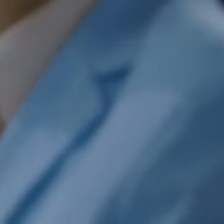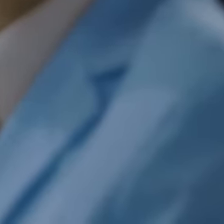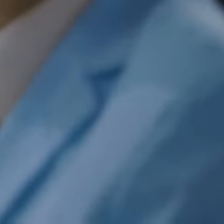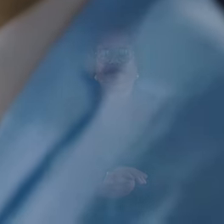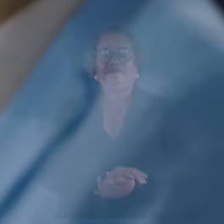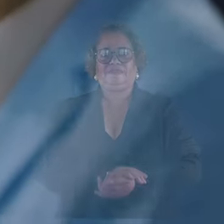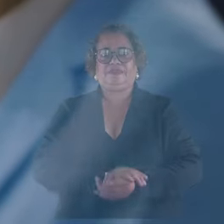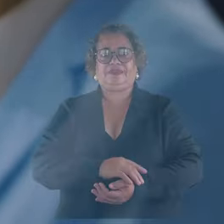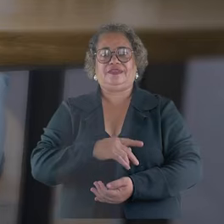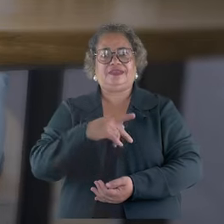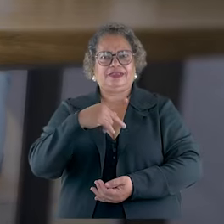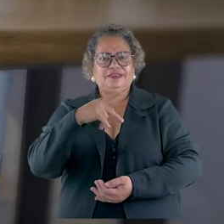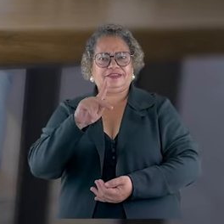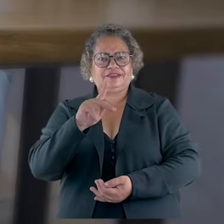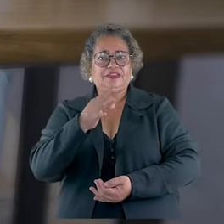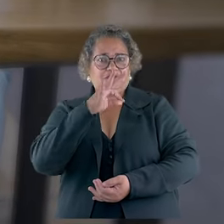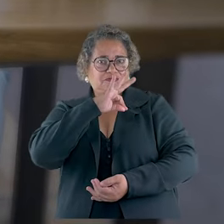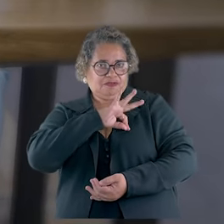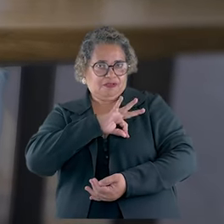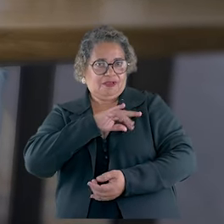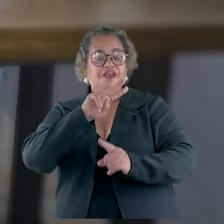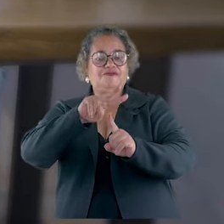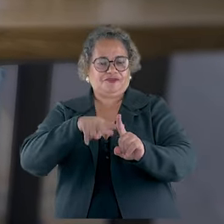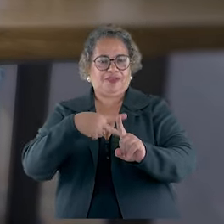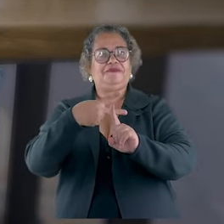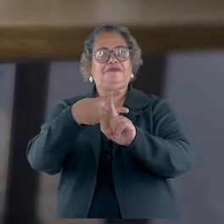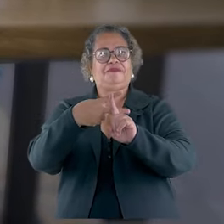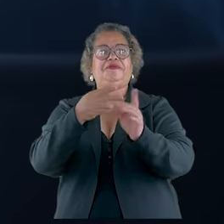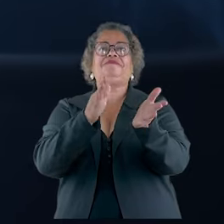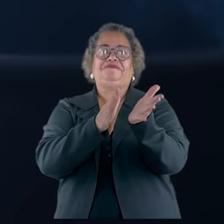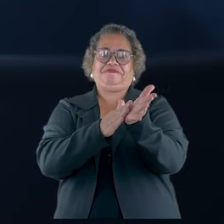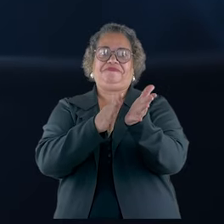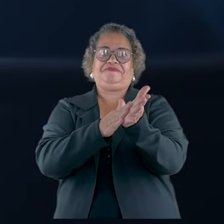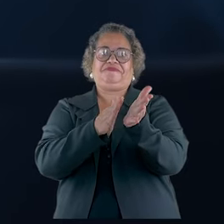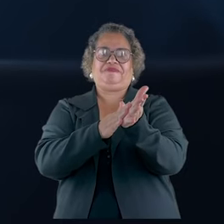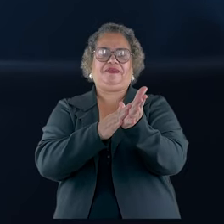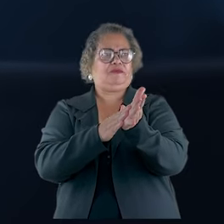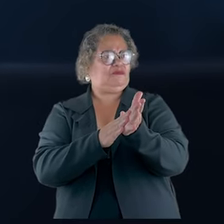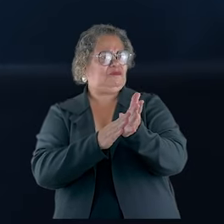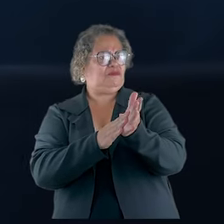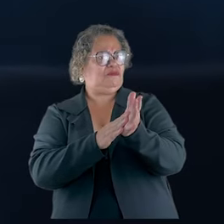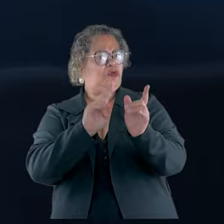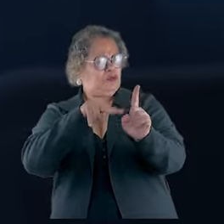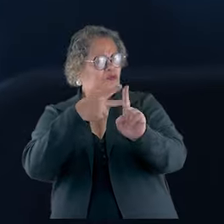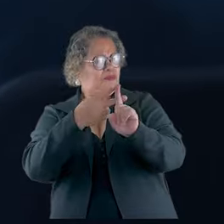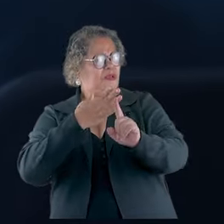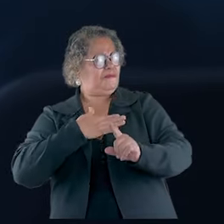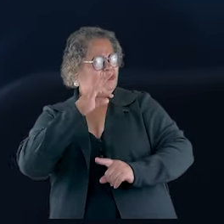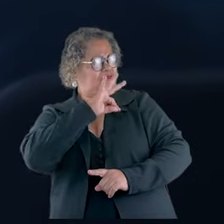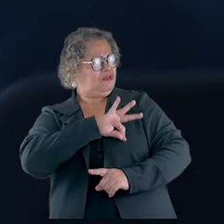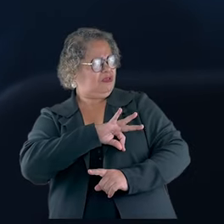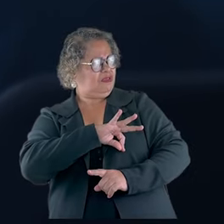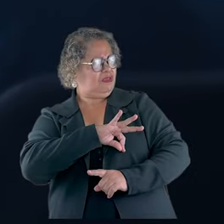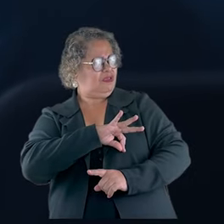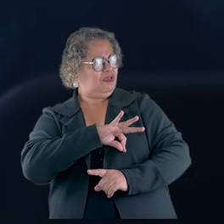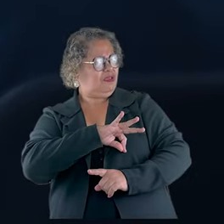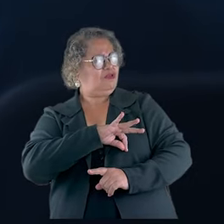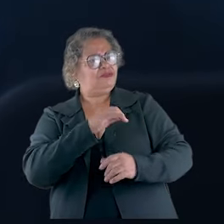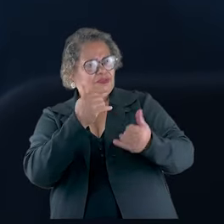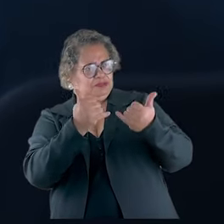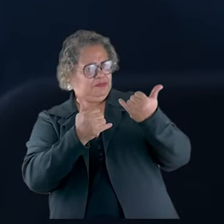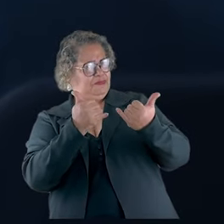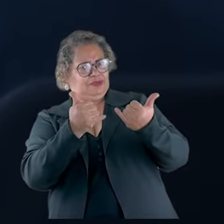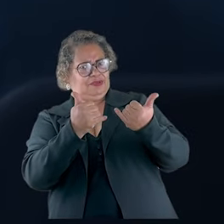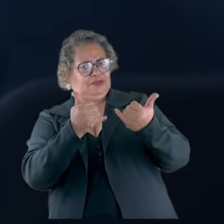Então é isso, vamos dobrar o seu salário. Parabéns! O quê? Dobrar o meu salário? Você tá de